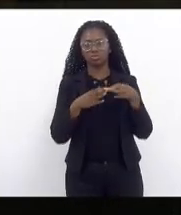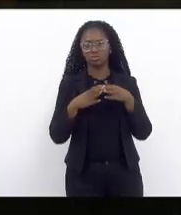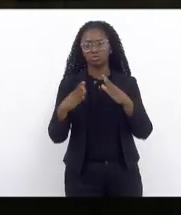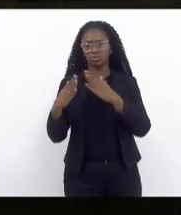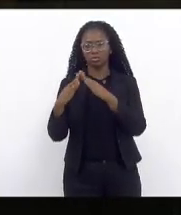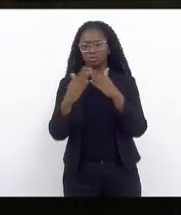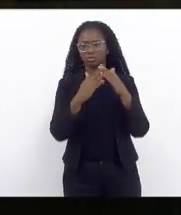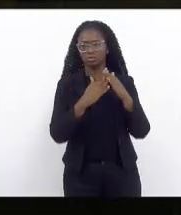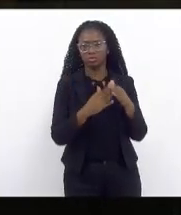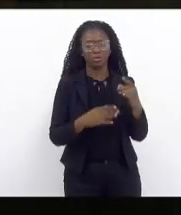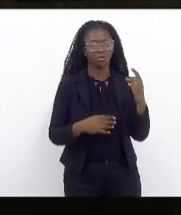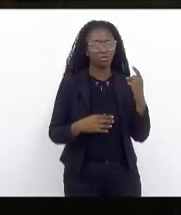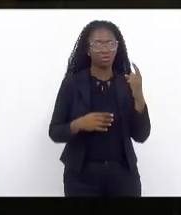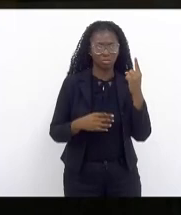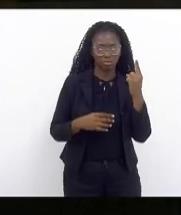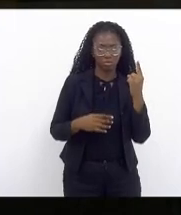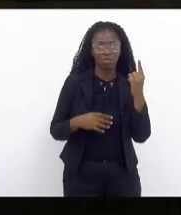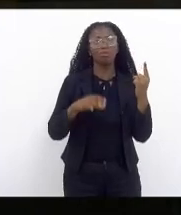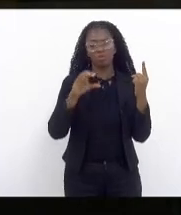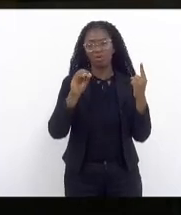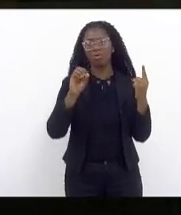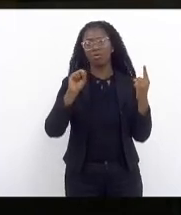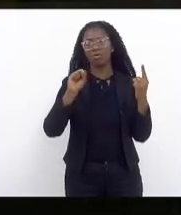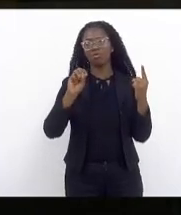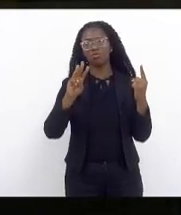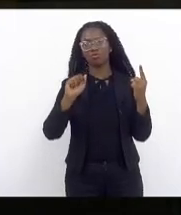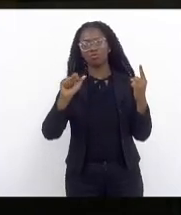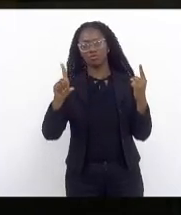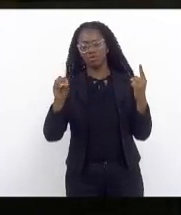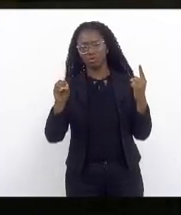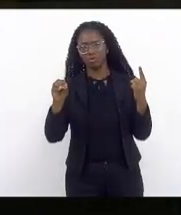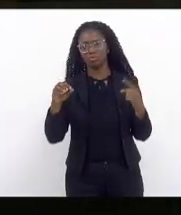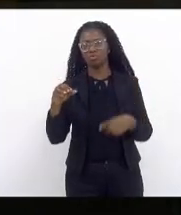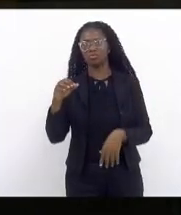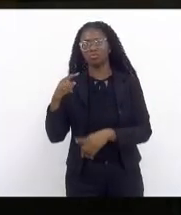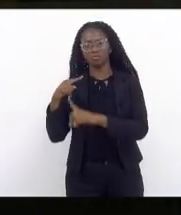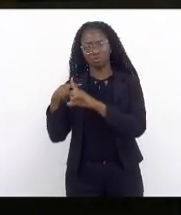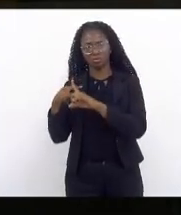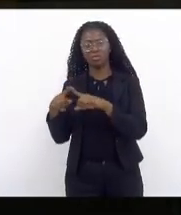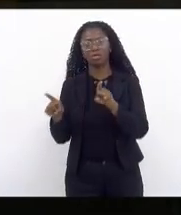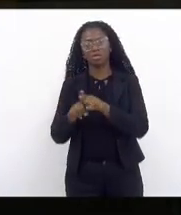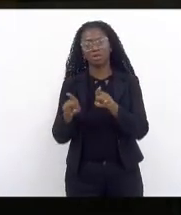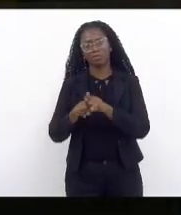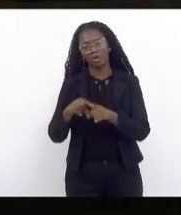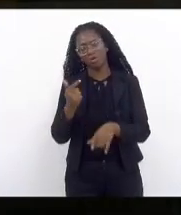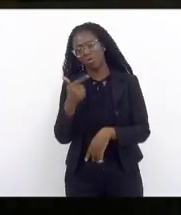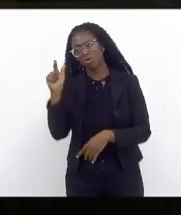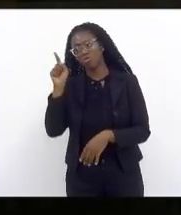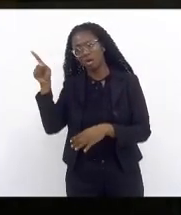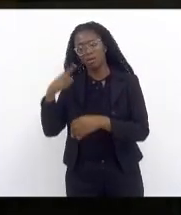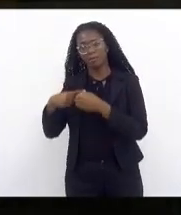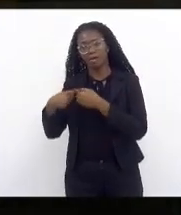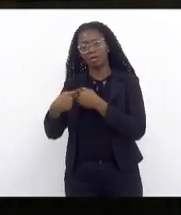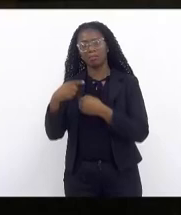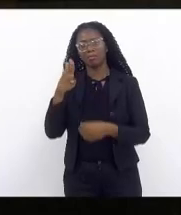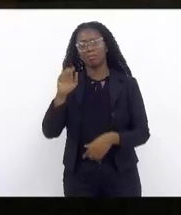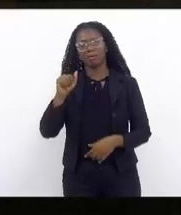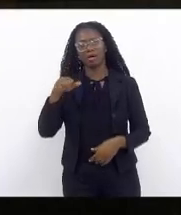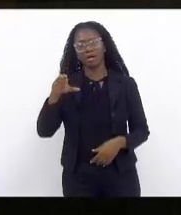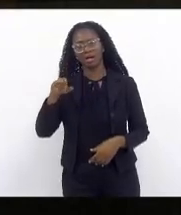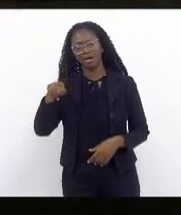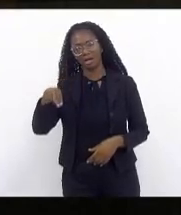um em Oswaldo Cruz dois um em Oswaldo Cruz outro dos bancários deputado Dionísio Lins querido amigo muito